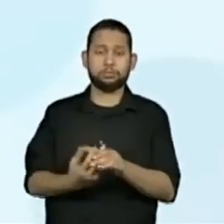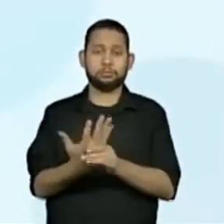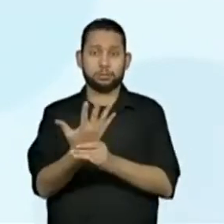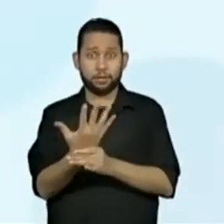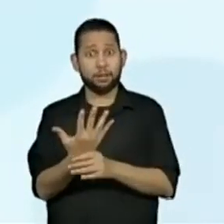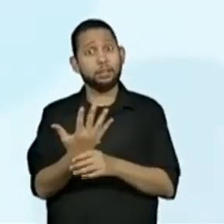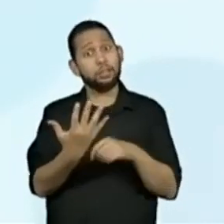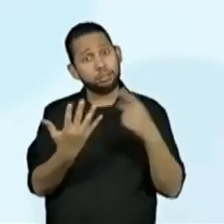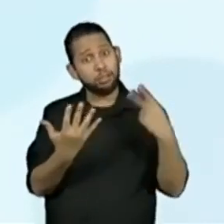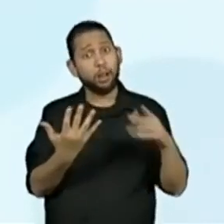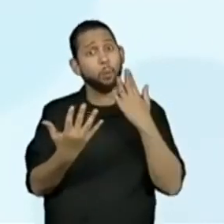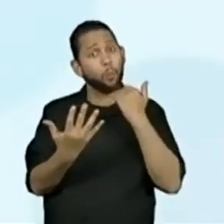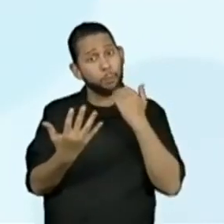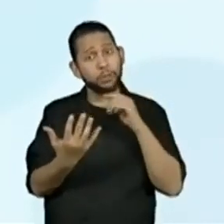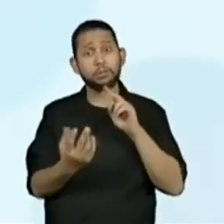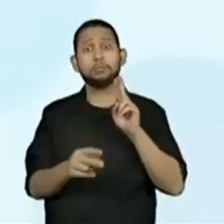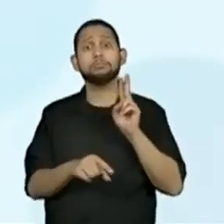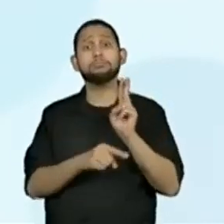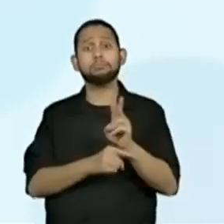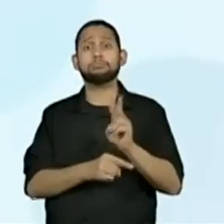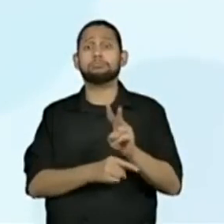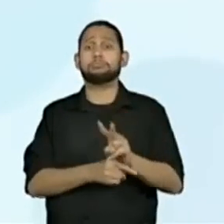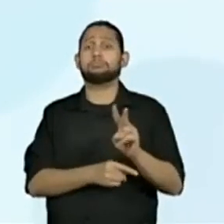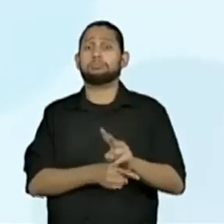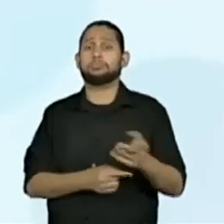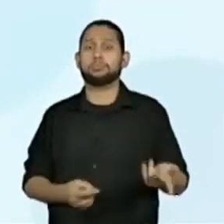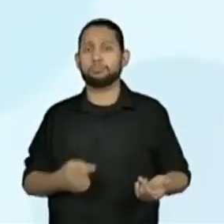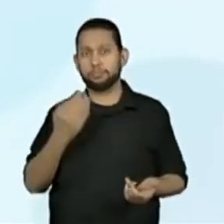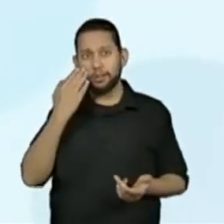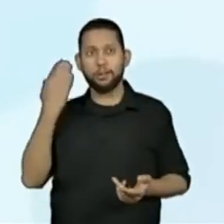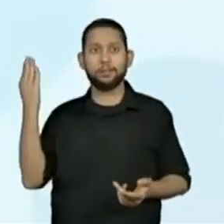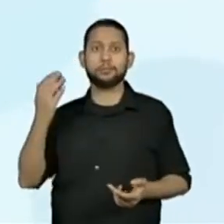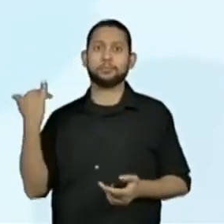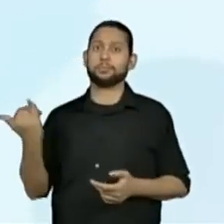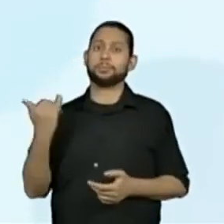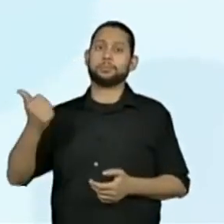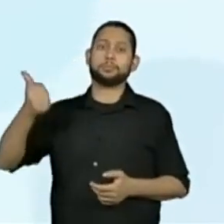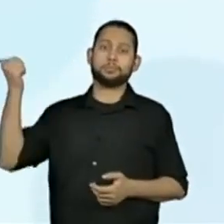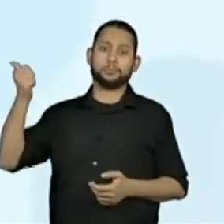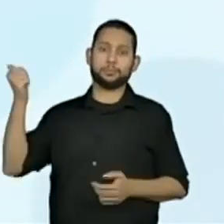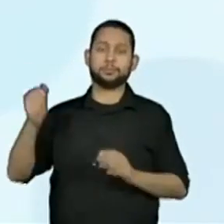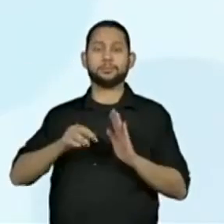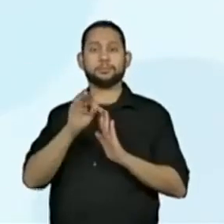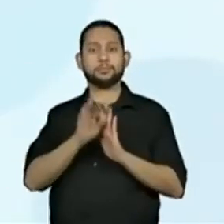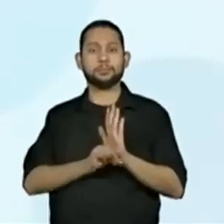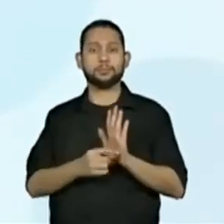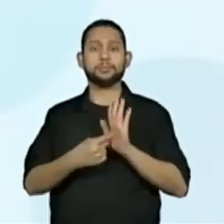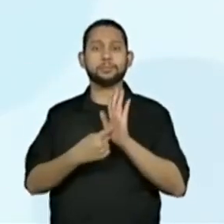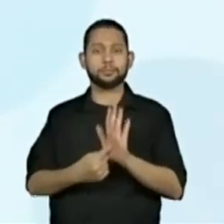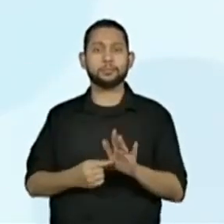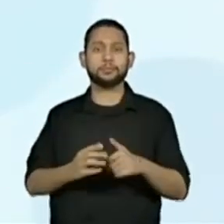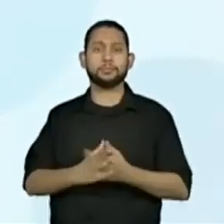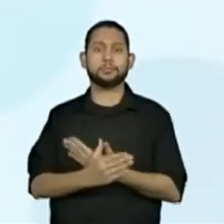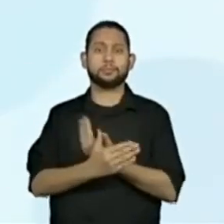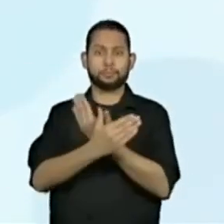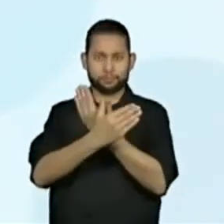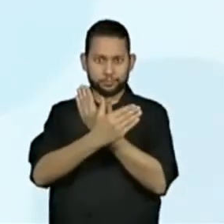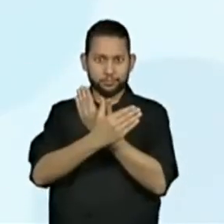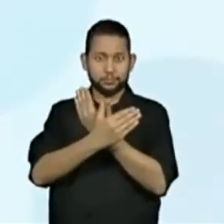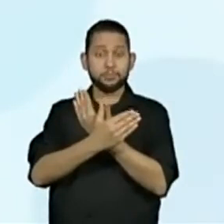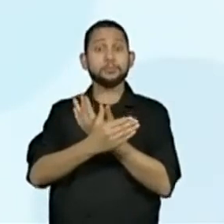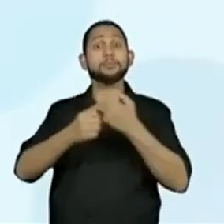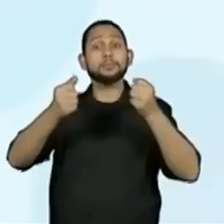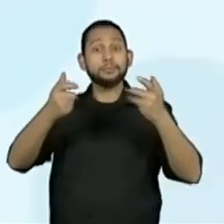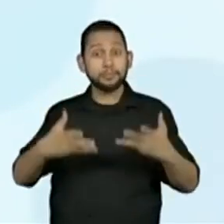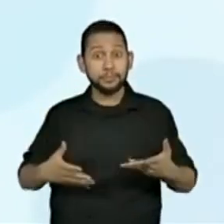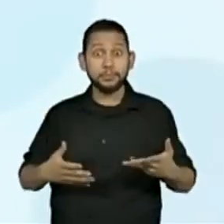alimentam. Então, olha que informação importante, já que o texto fala sobre as borboletas e cita que